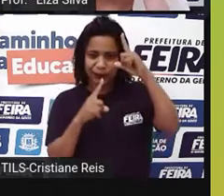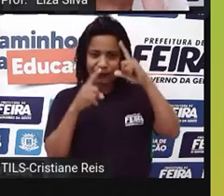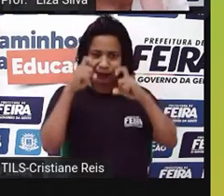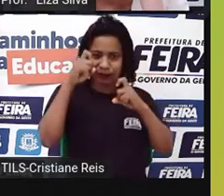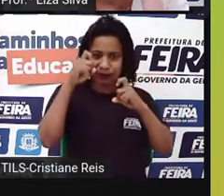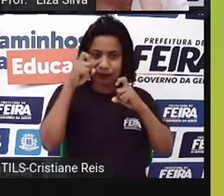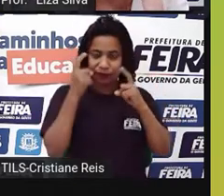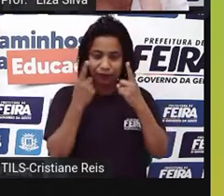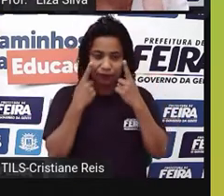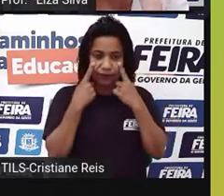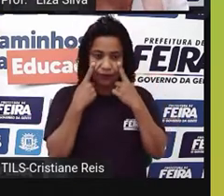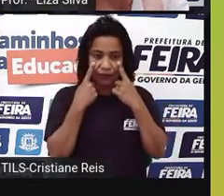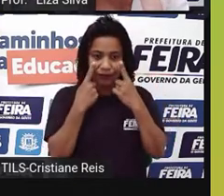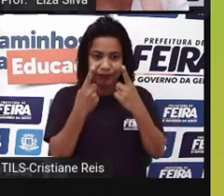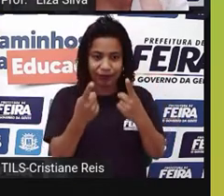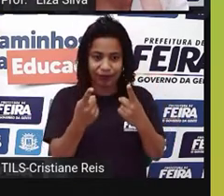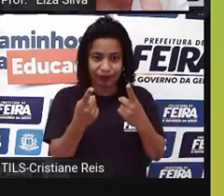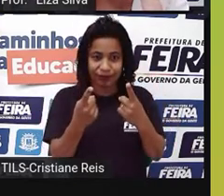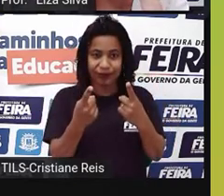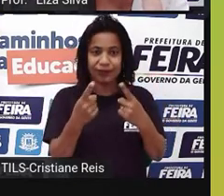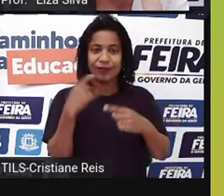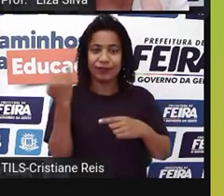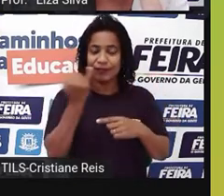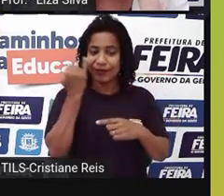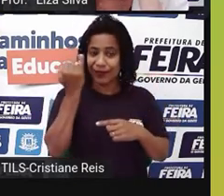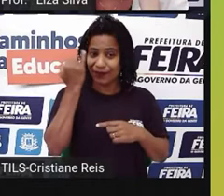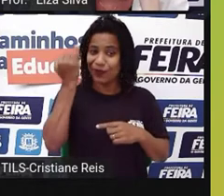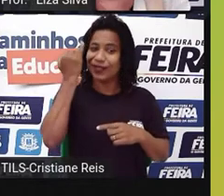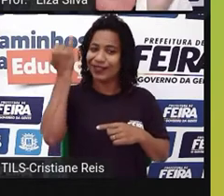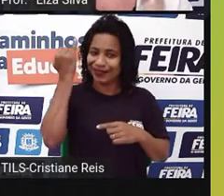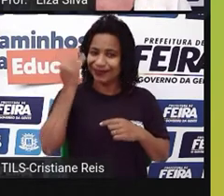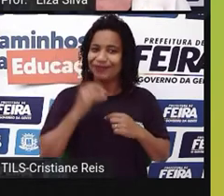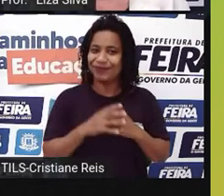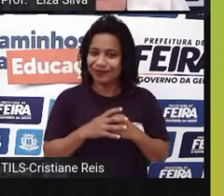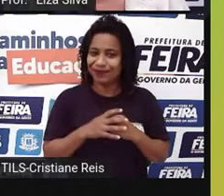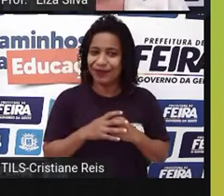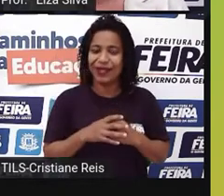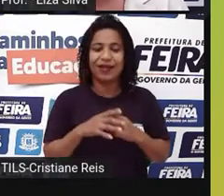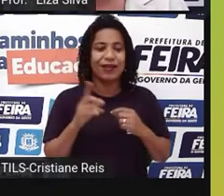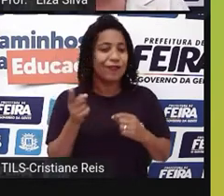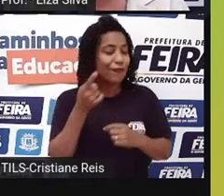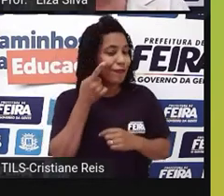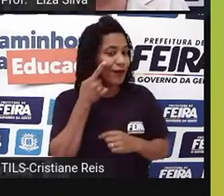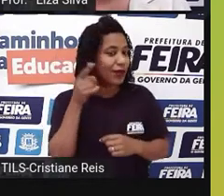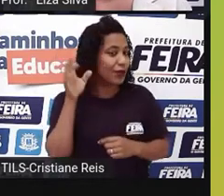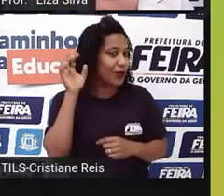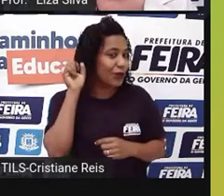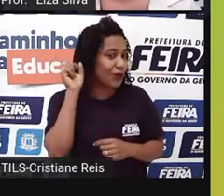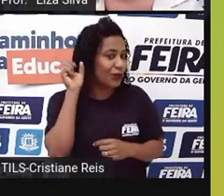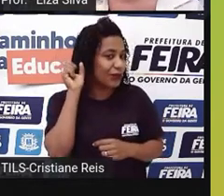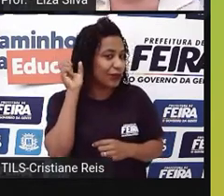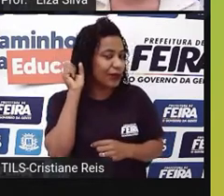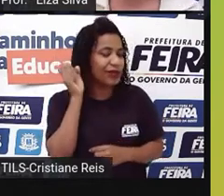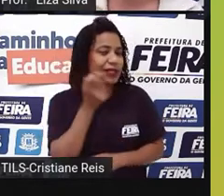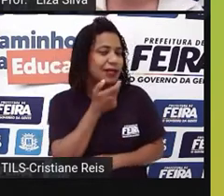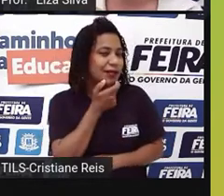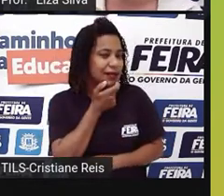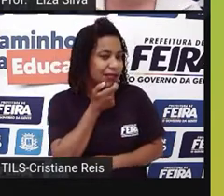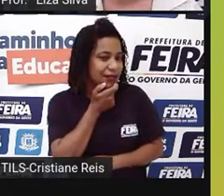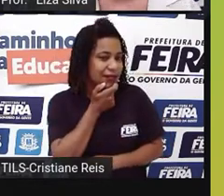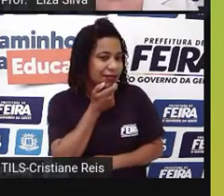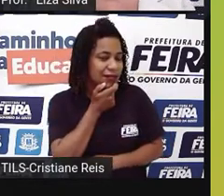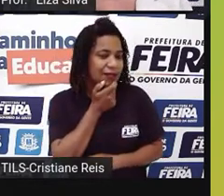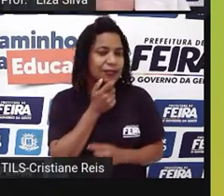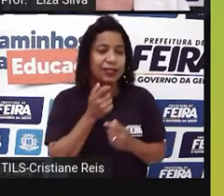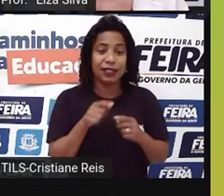vamos também, ó, praticar o lesson and comprehension. Então, a gente vai ouvir o inglês e a gente vai tentar entender.